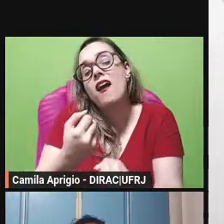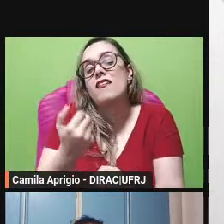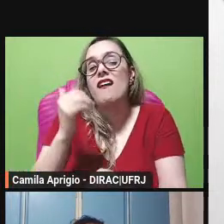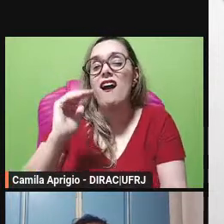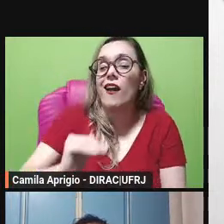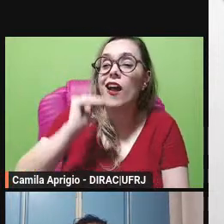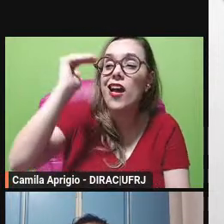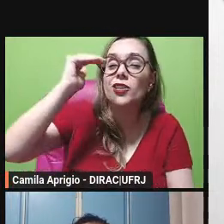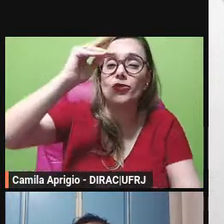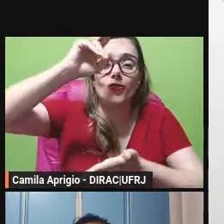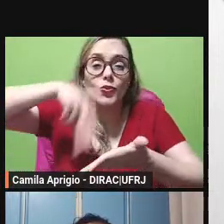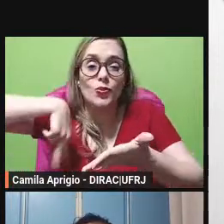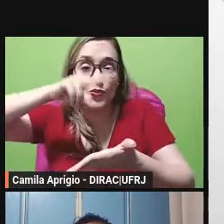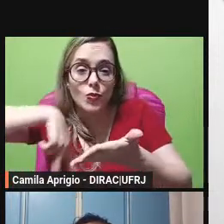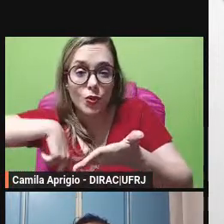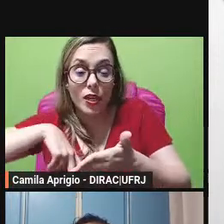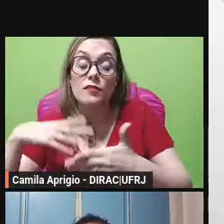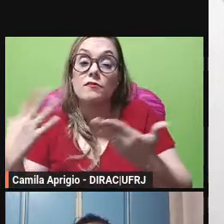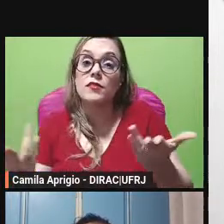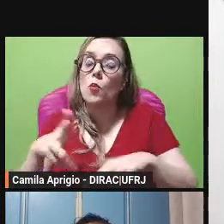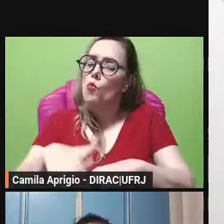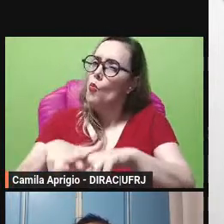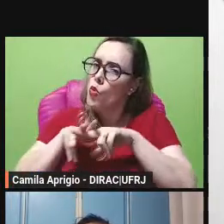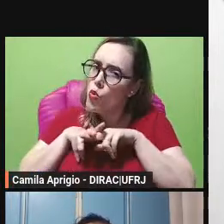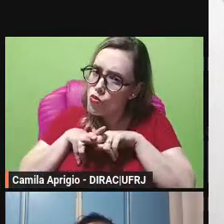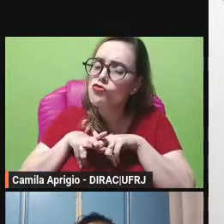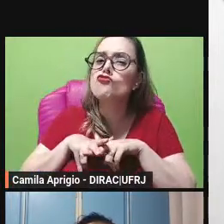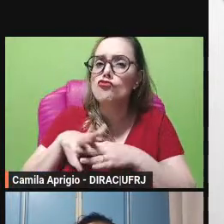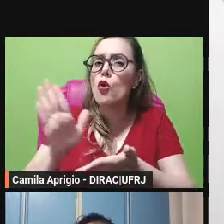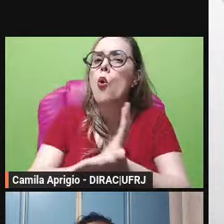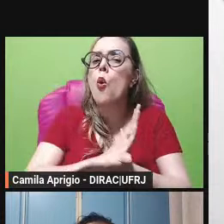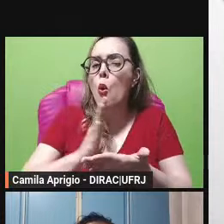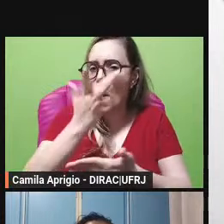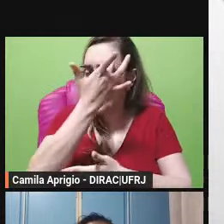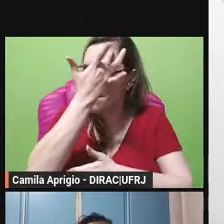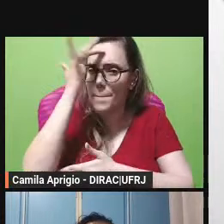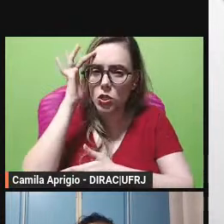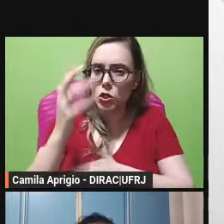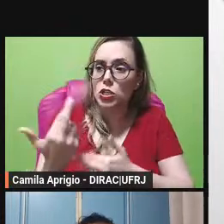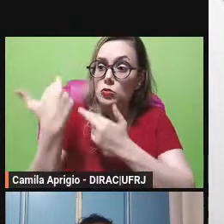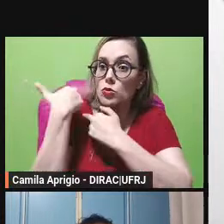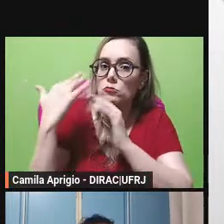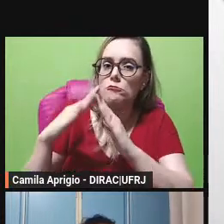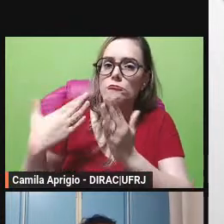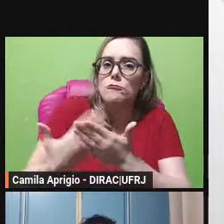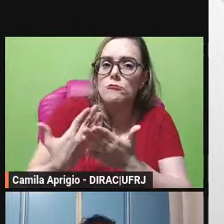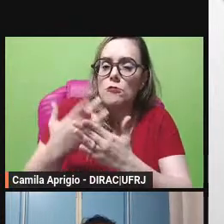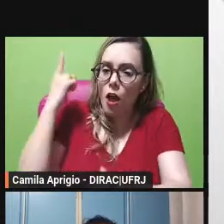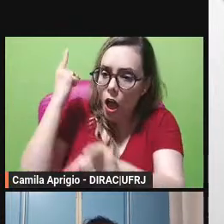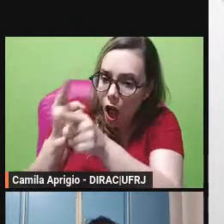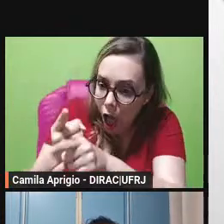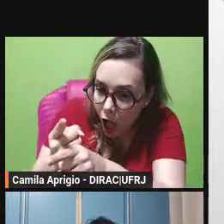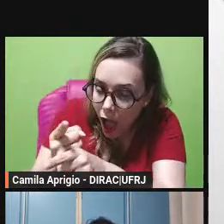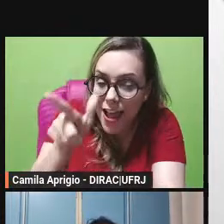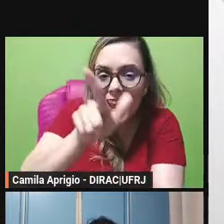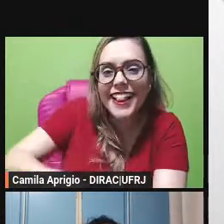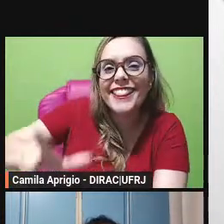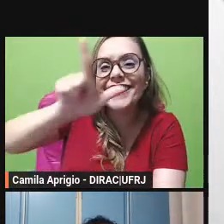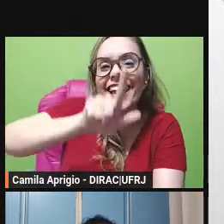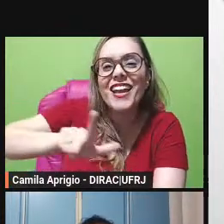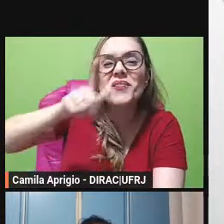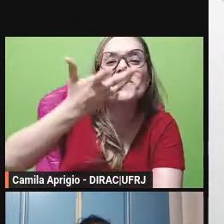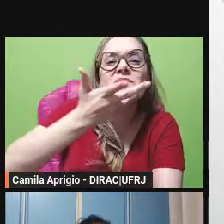os responsáveis pela escola vão encontrar a fábula isso enseja o surgimento da literatura infantil não é